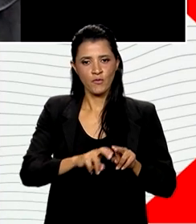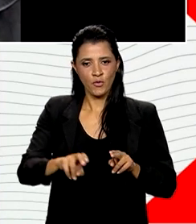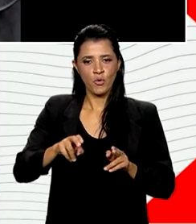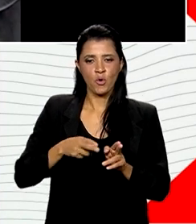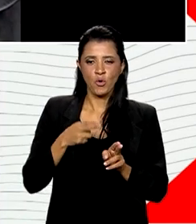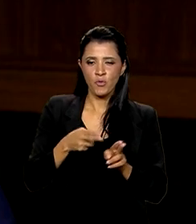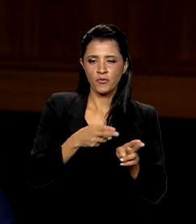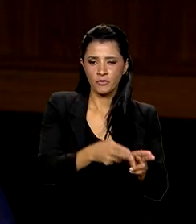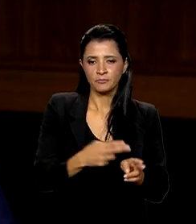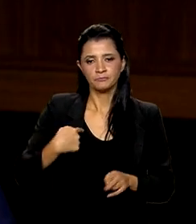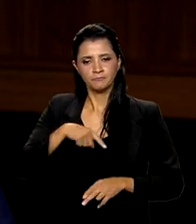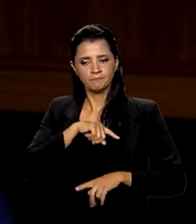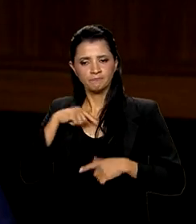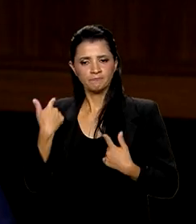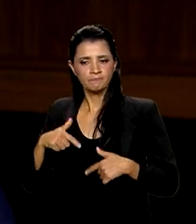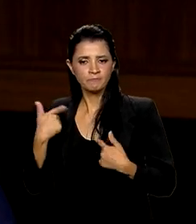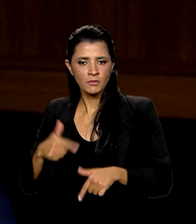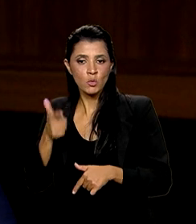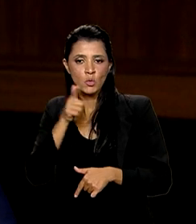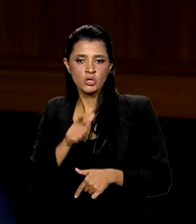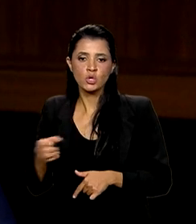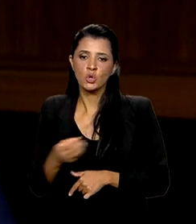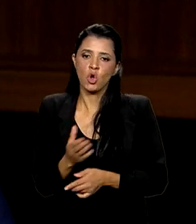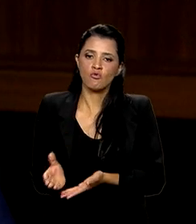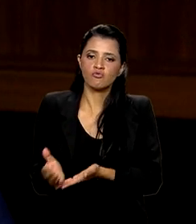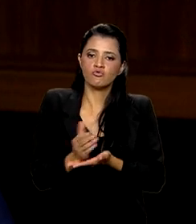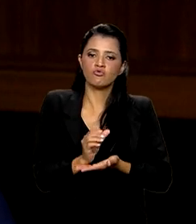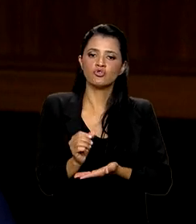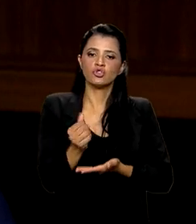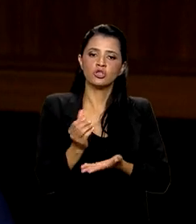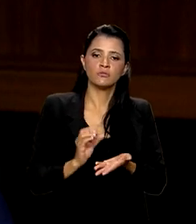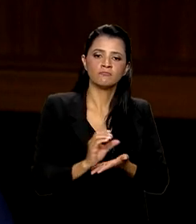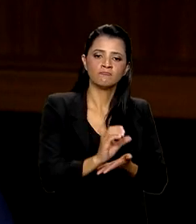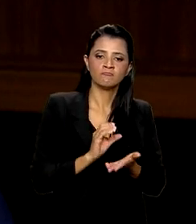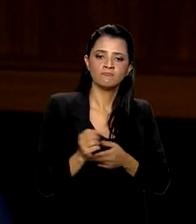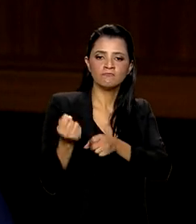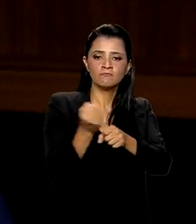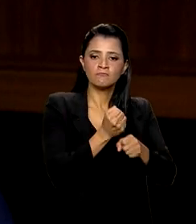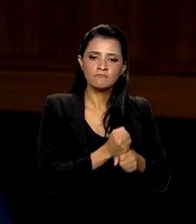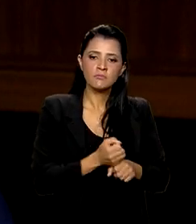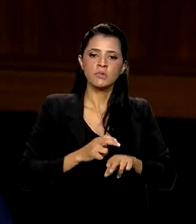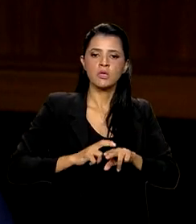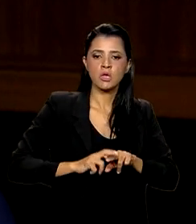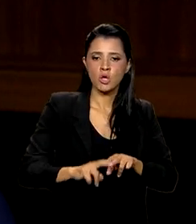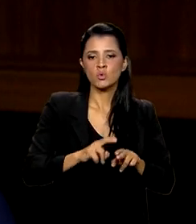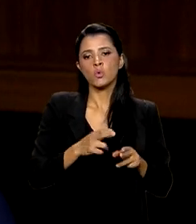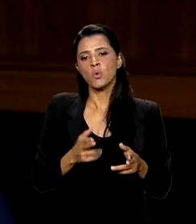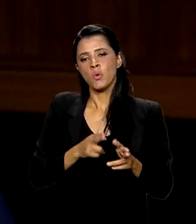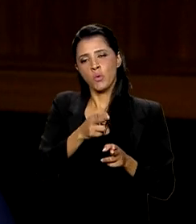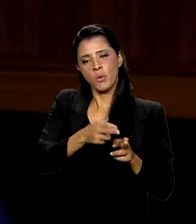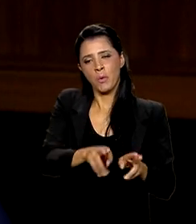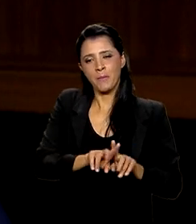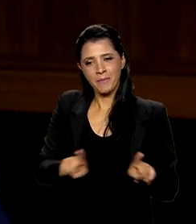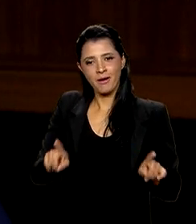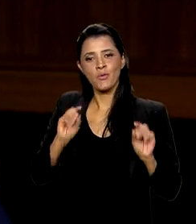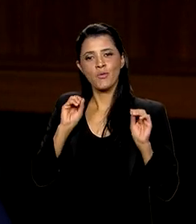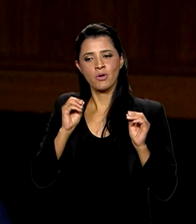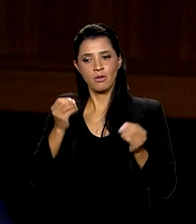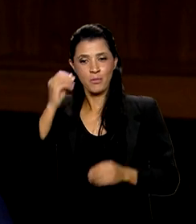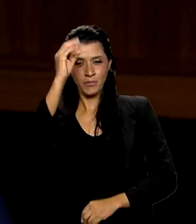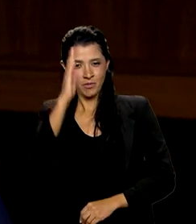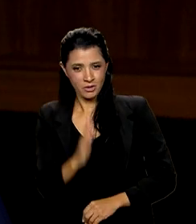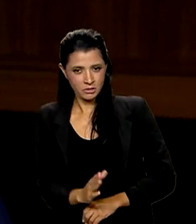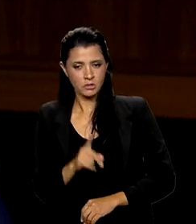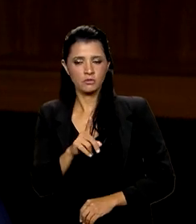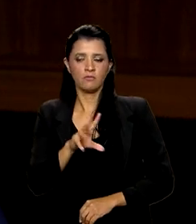trabalhando para levantar novos recursos para investimentos ferroviários. Mas o que eu te garanto é que o Brasil vai viver, por determinação